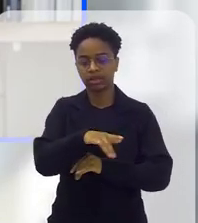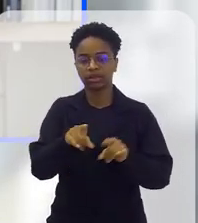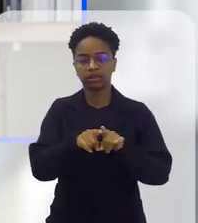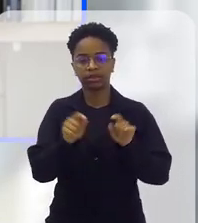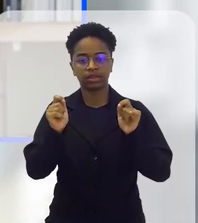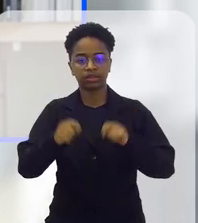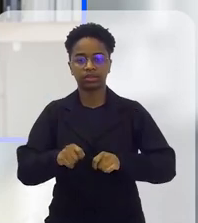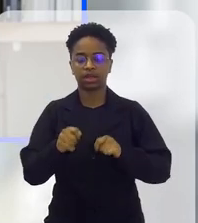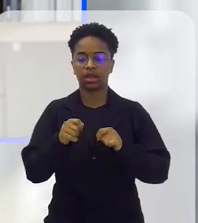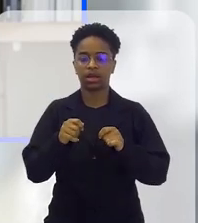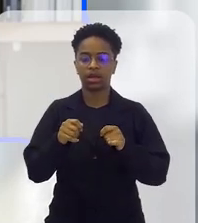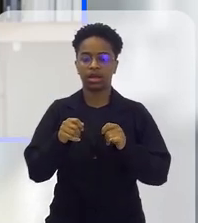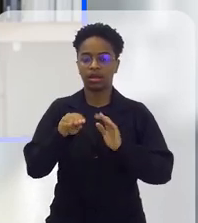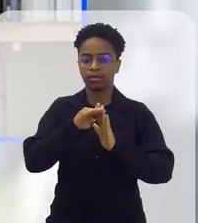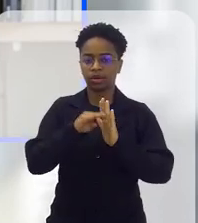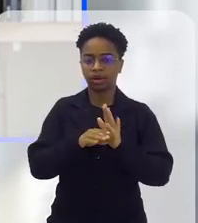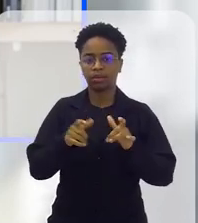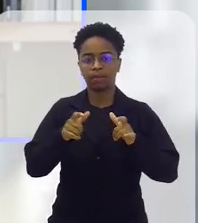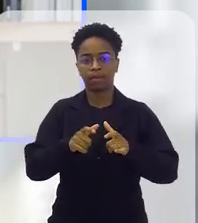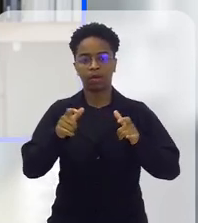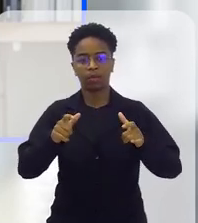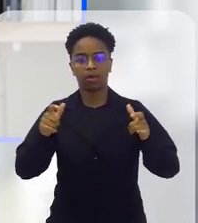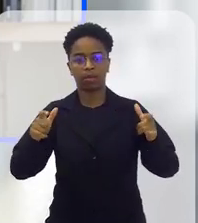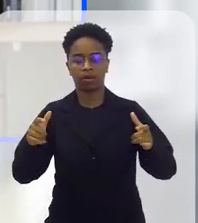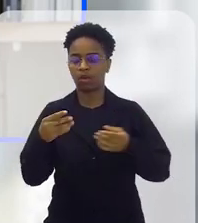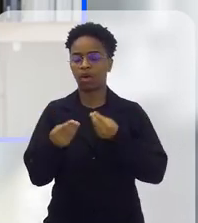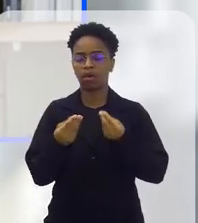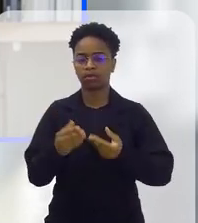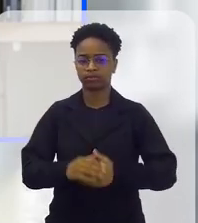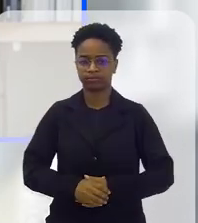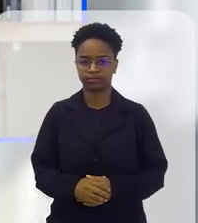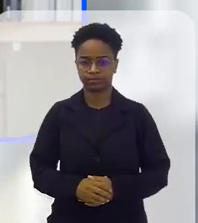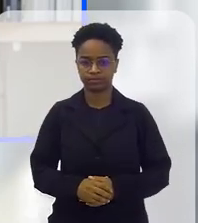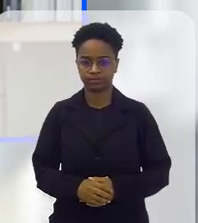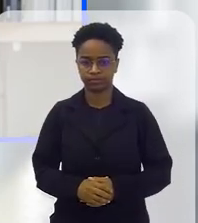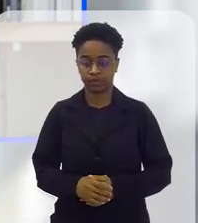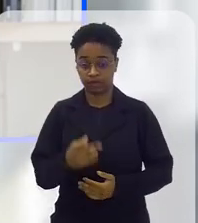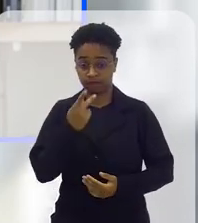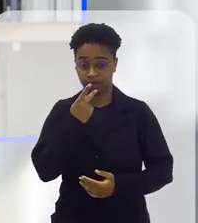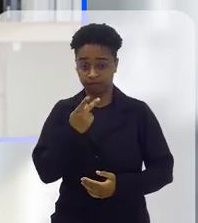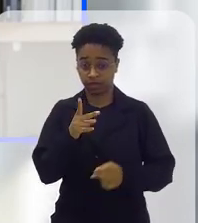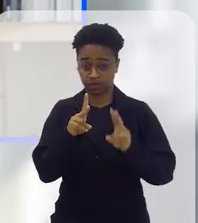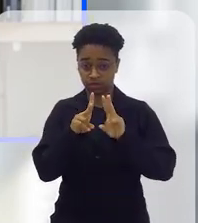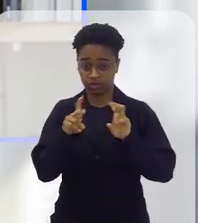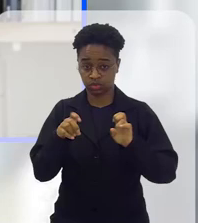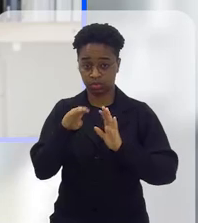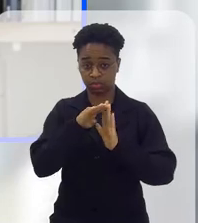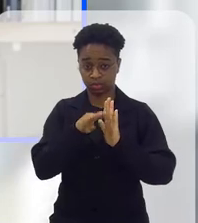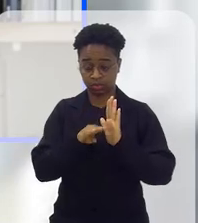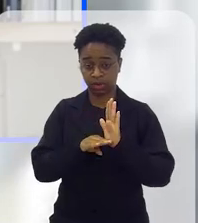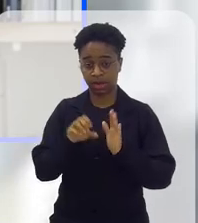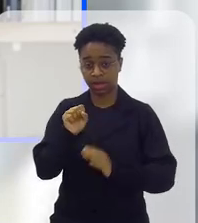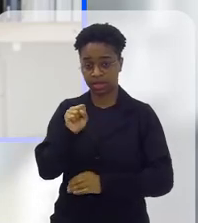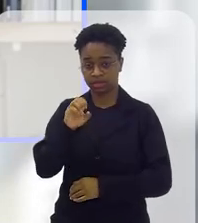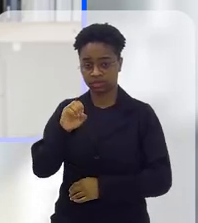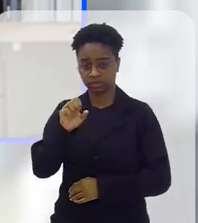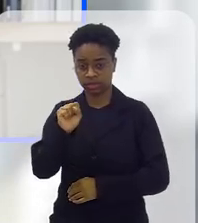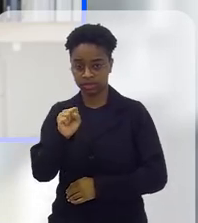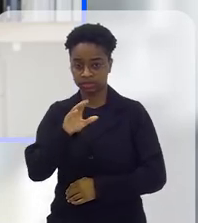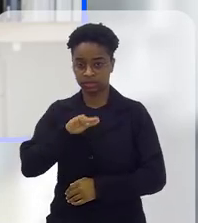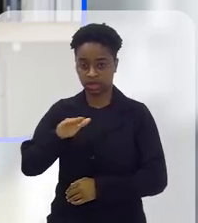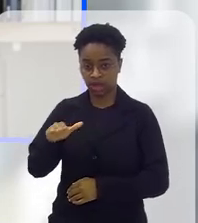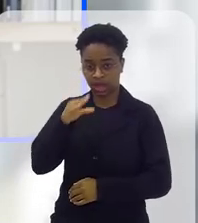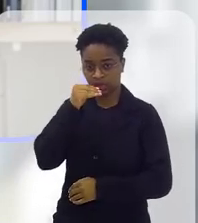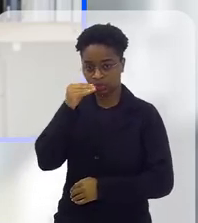esses programas só aumentem cada vez mais? Senhor Luizinho, falando especificamente do programa SOS,